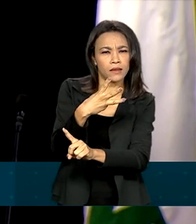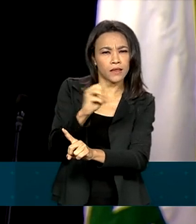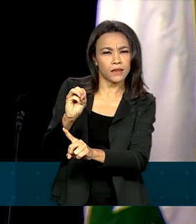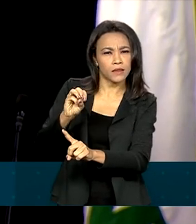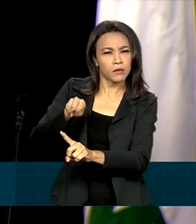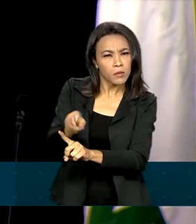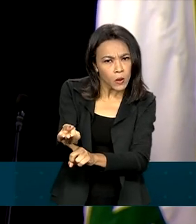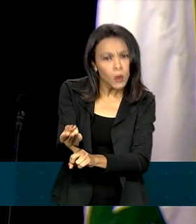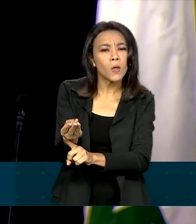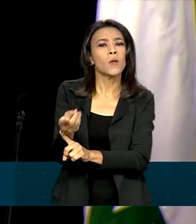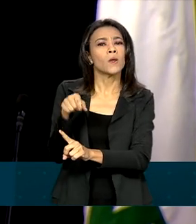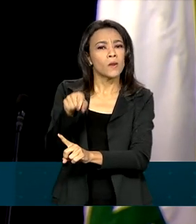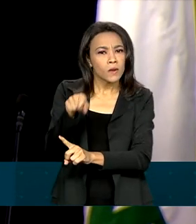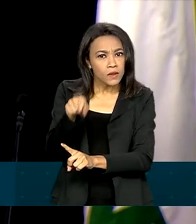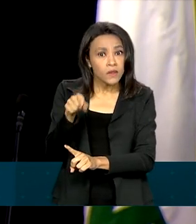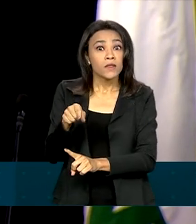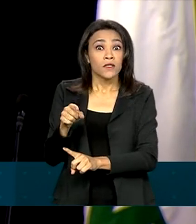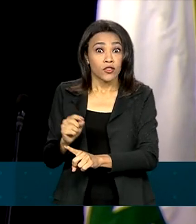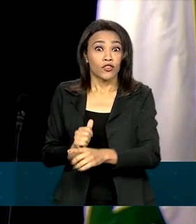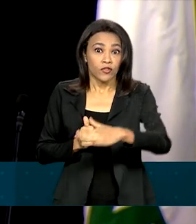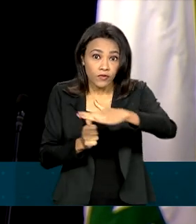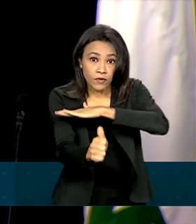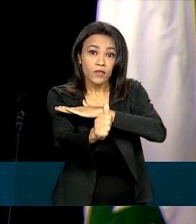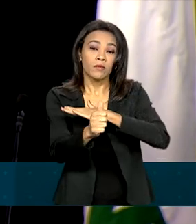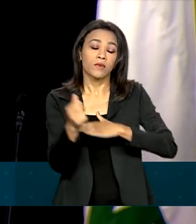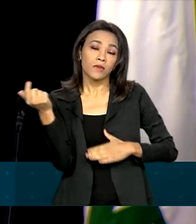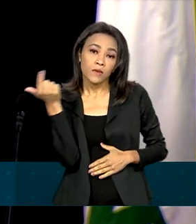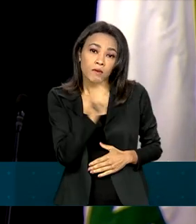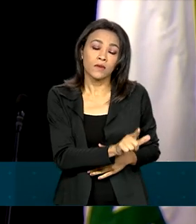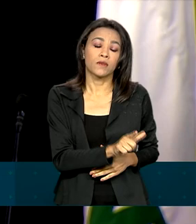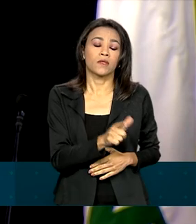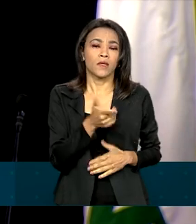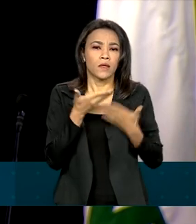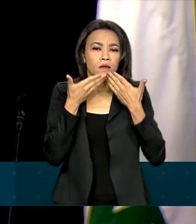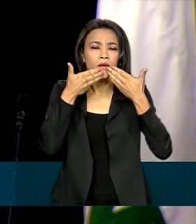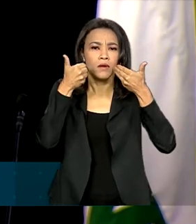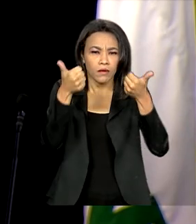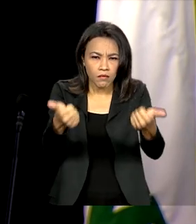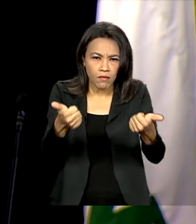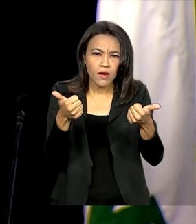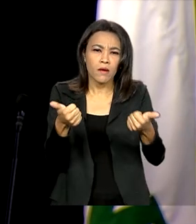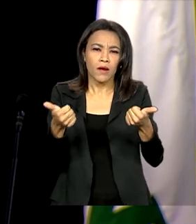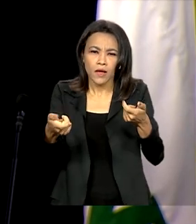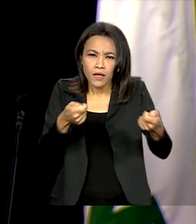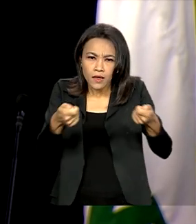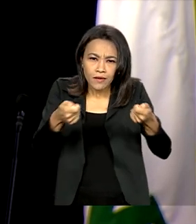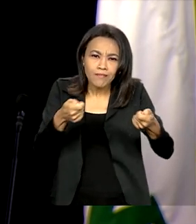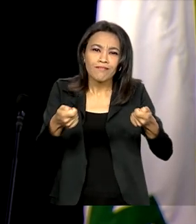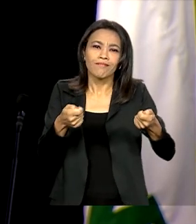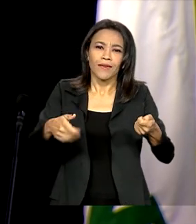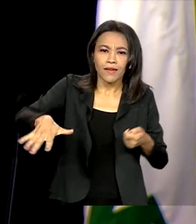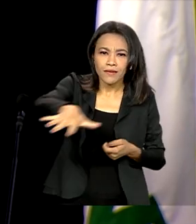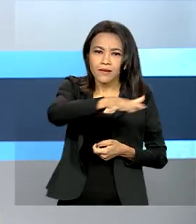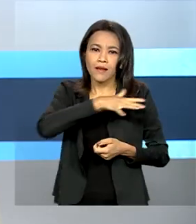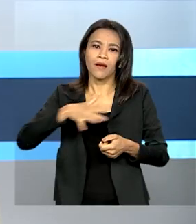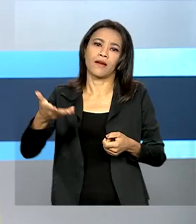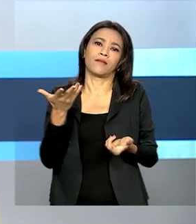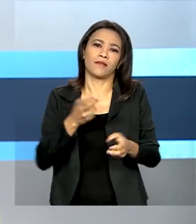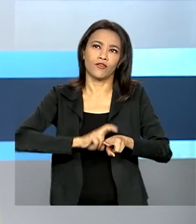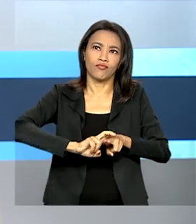expectativa de investimento e aí finalmente conseguir melhorar e equilibrar a nossa matriz de transporte.